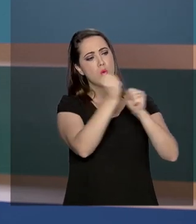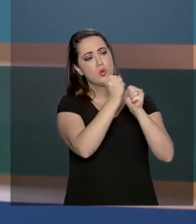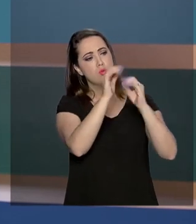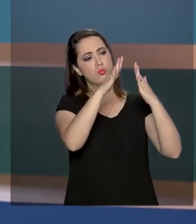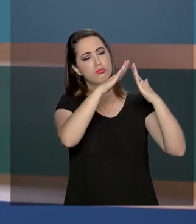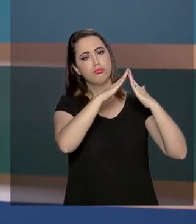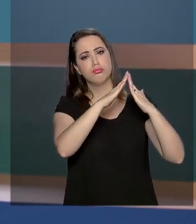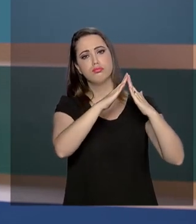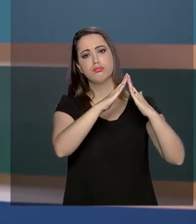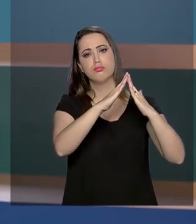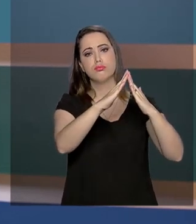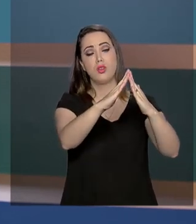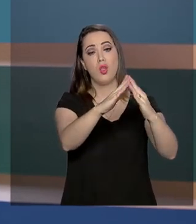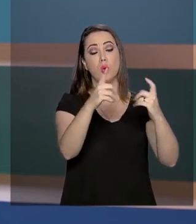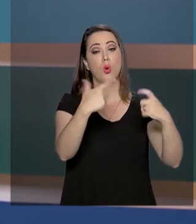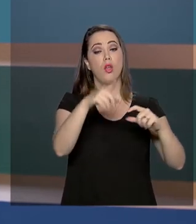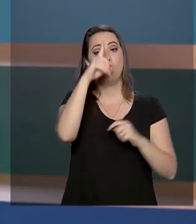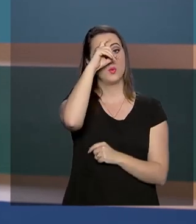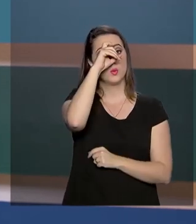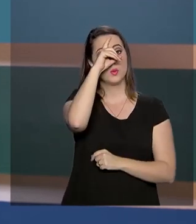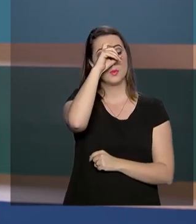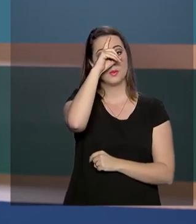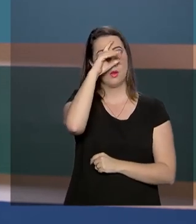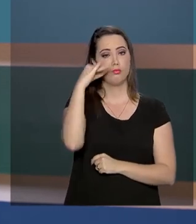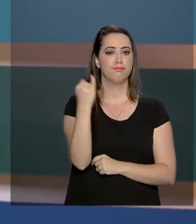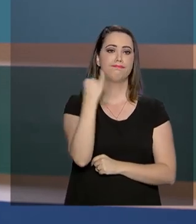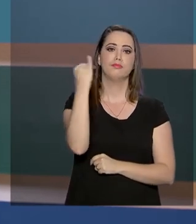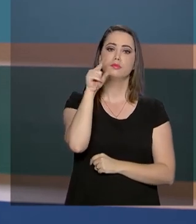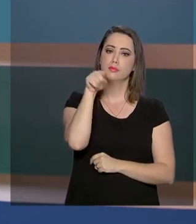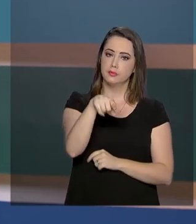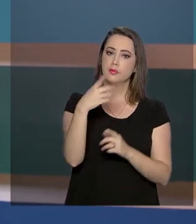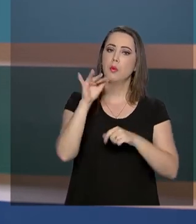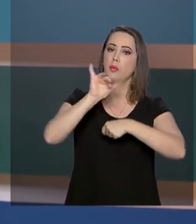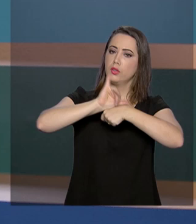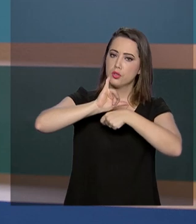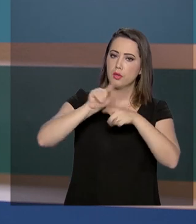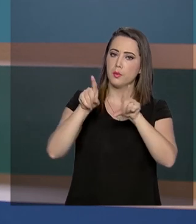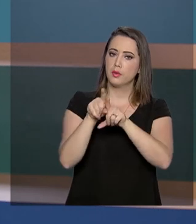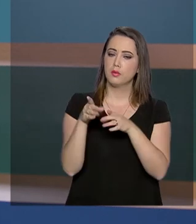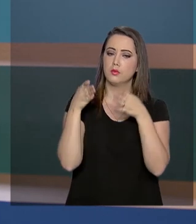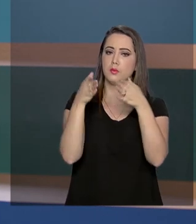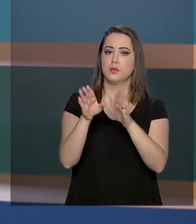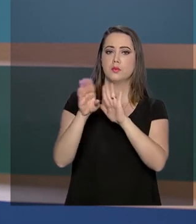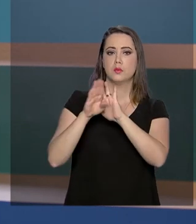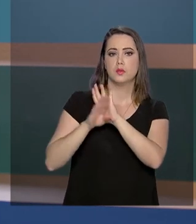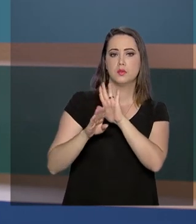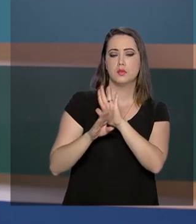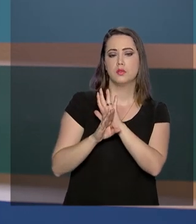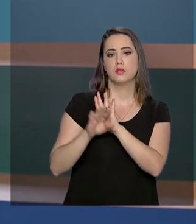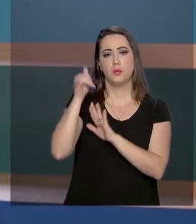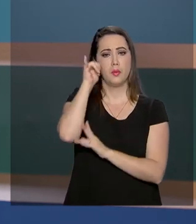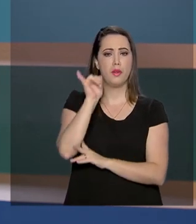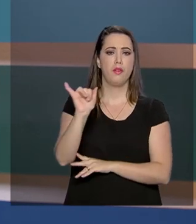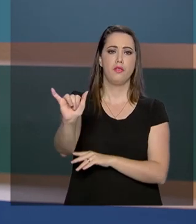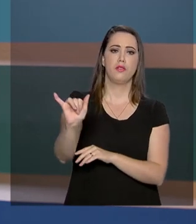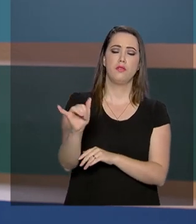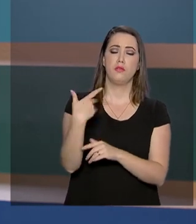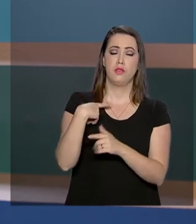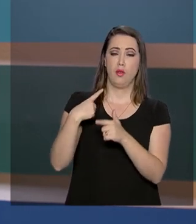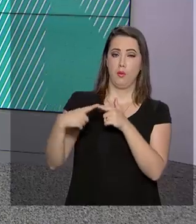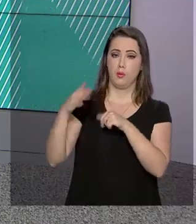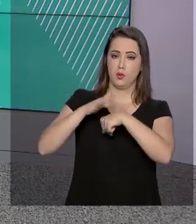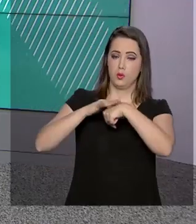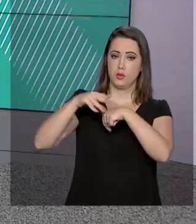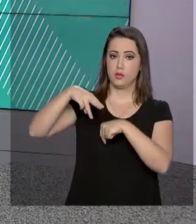cirúrgico do Hospital Central da Cidade de Beira e a participação no programa de prevenção e combate à malária.